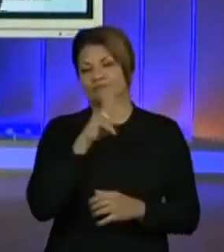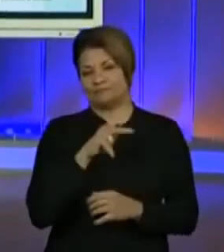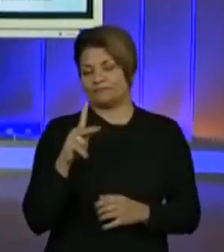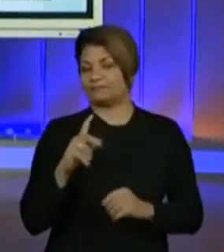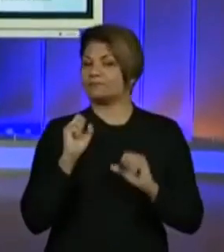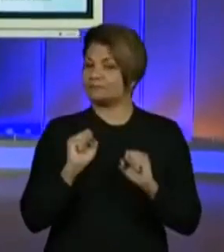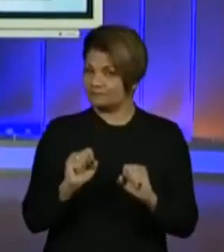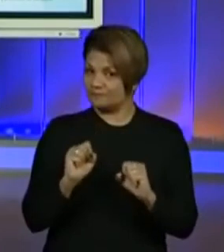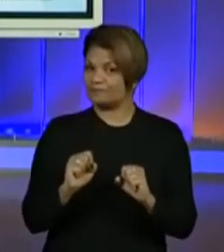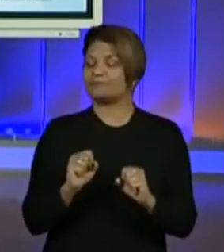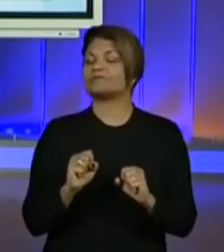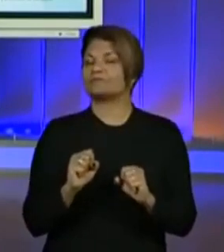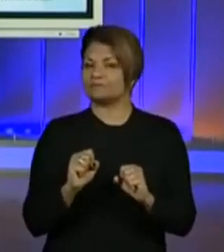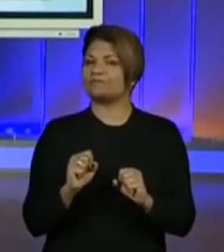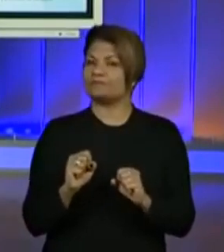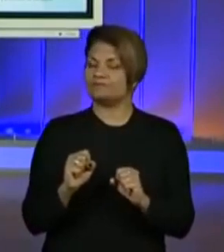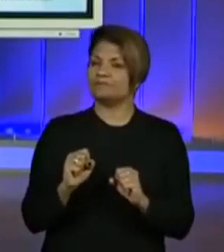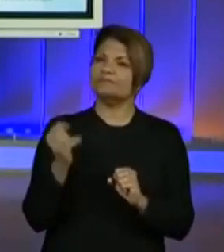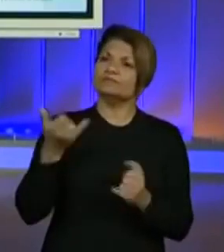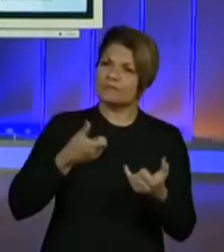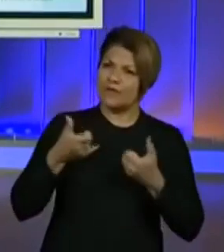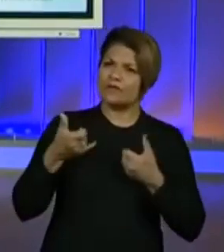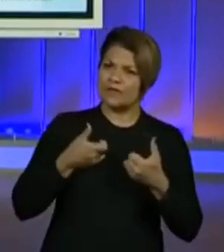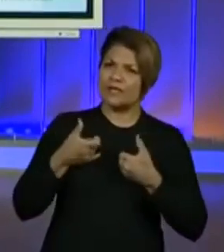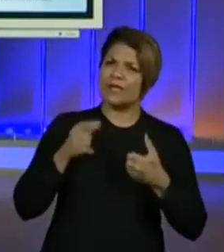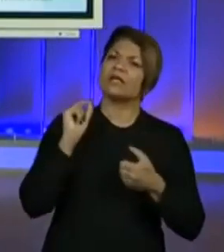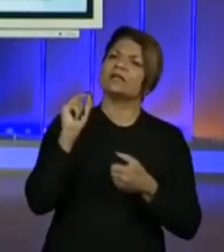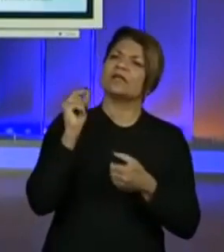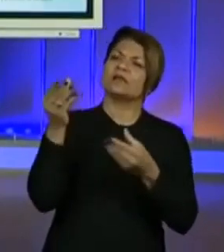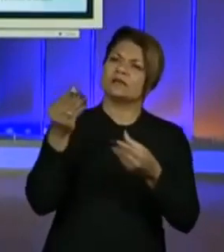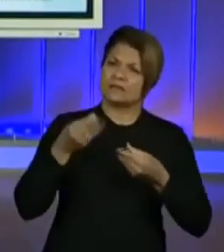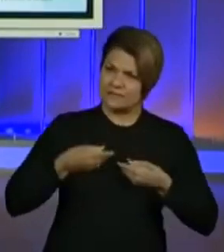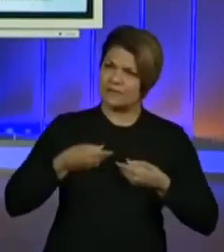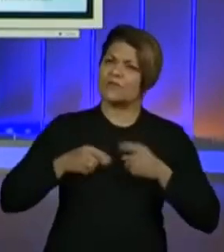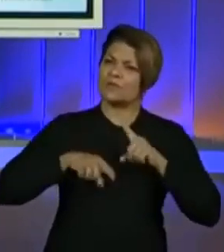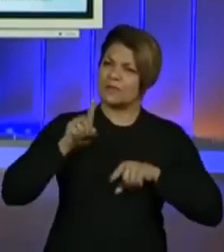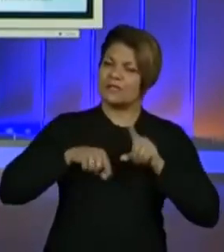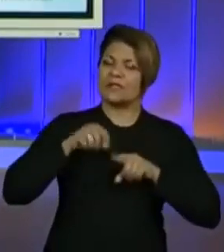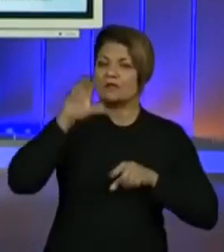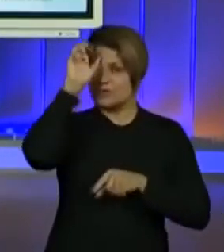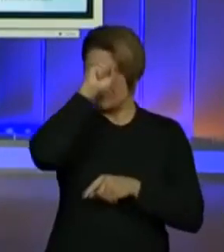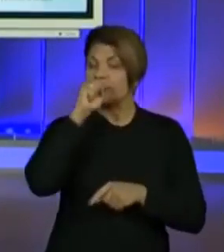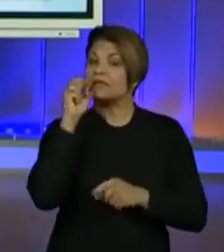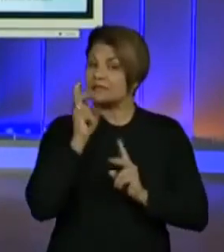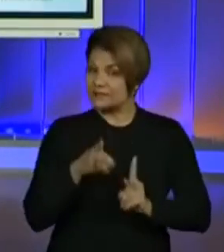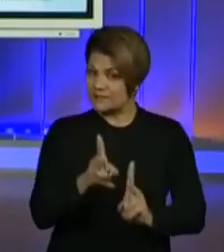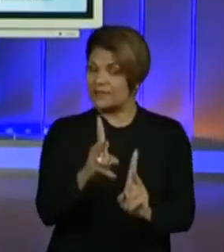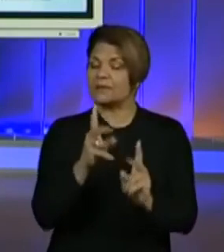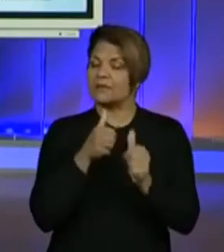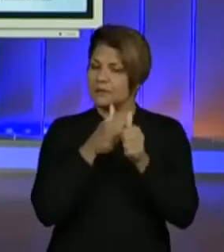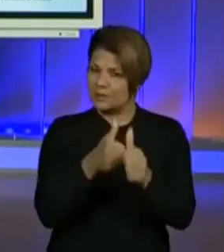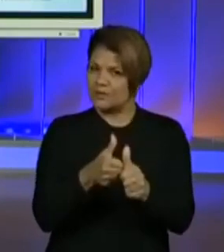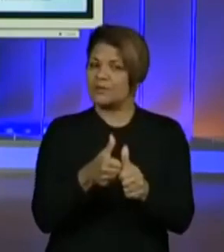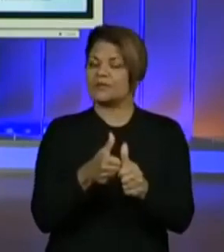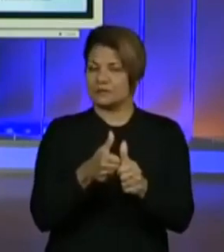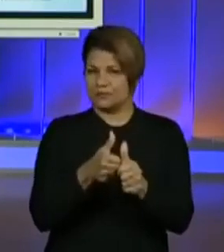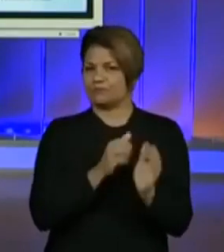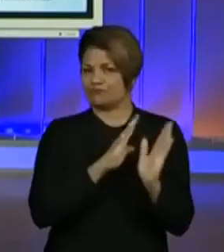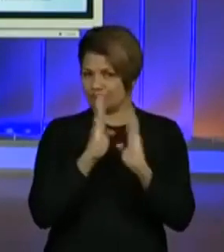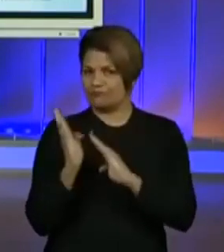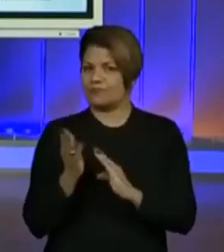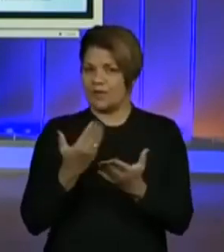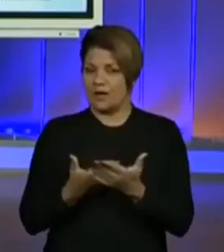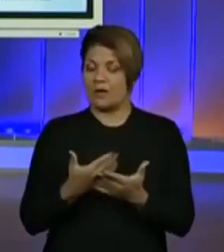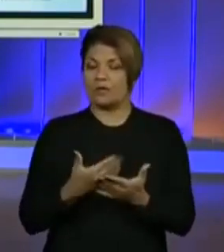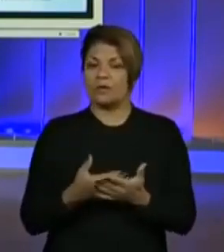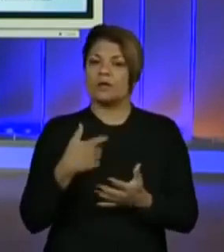agora, que receberam aí o material do Aprender Sempre para o acompanhamento dessa aula. Acho que estou correto por